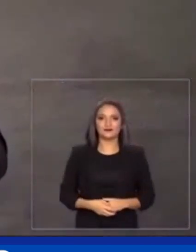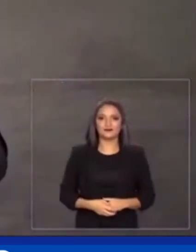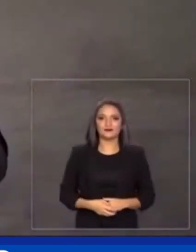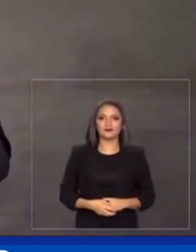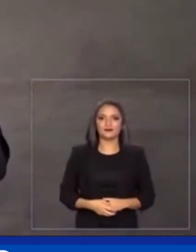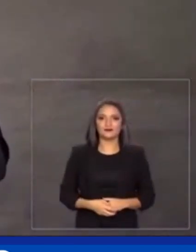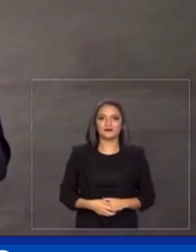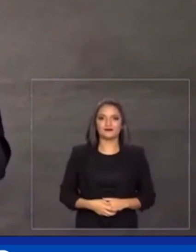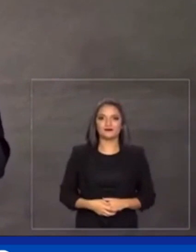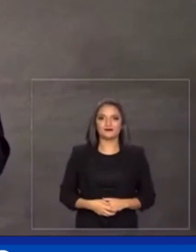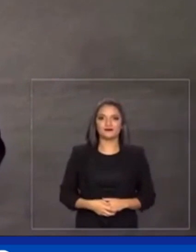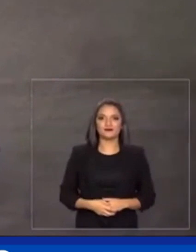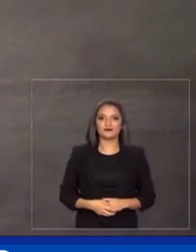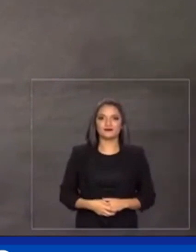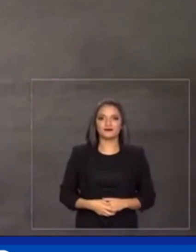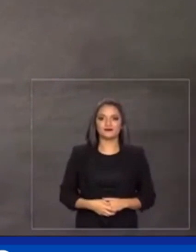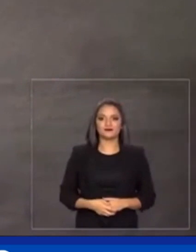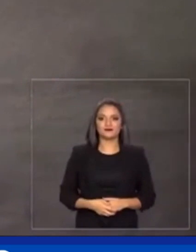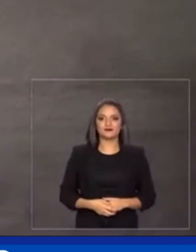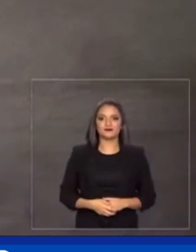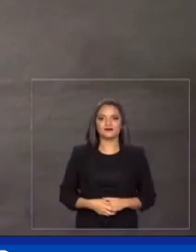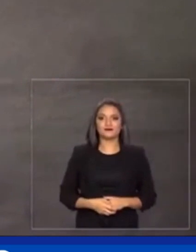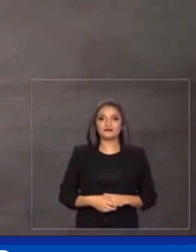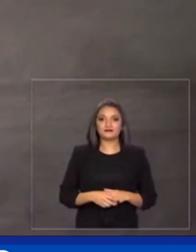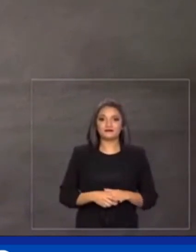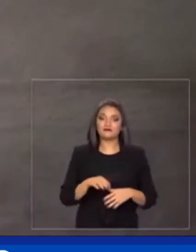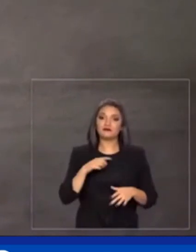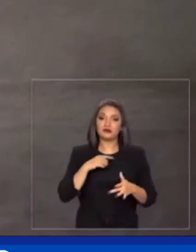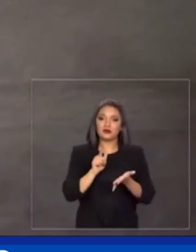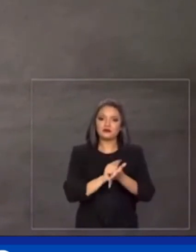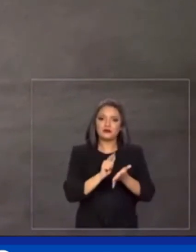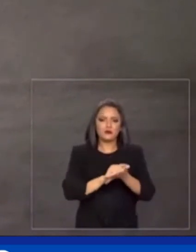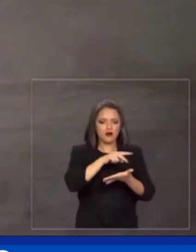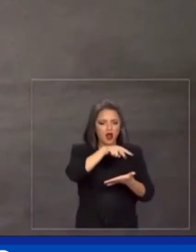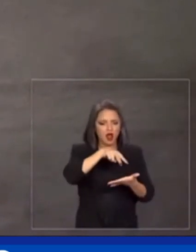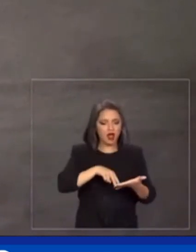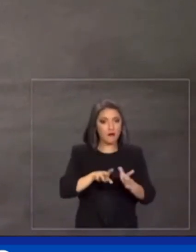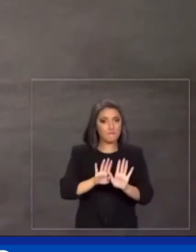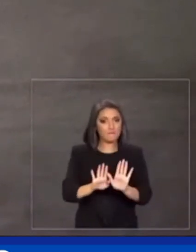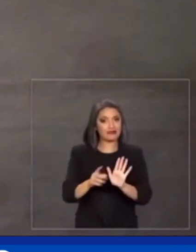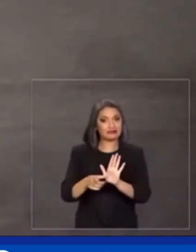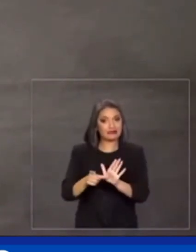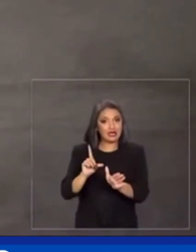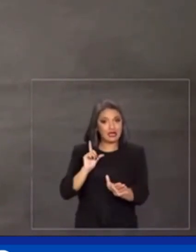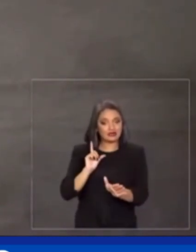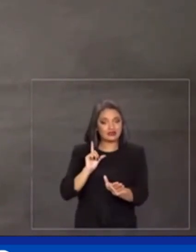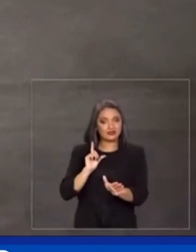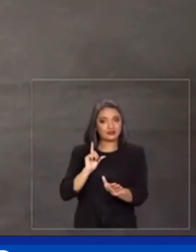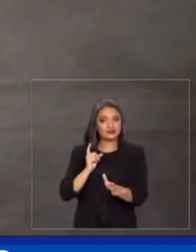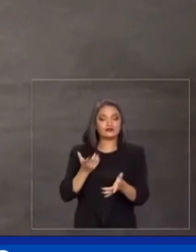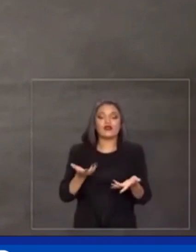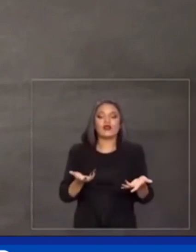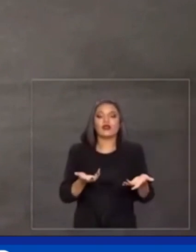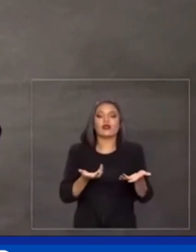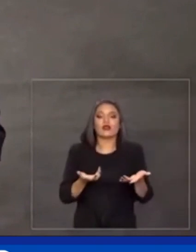Antes de falar o que está escrito no meu discurso, eu queria,